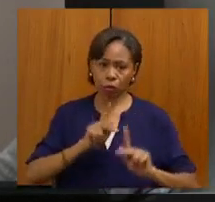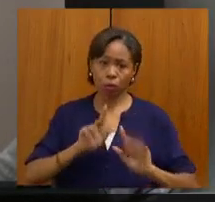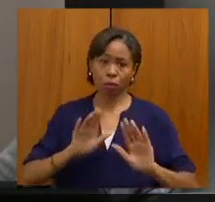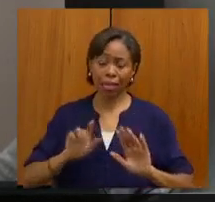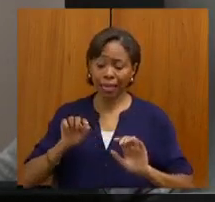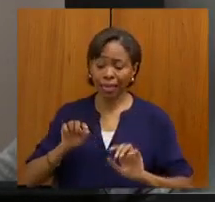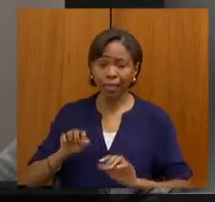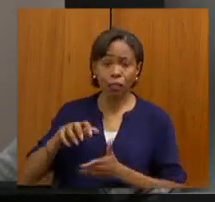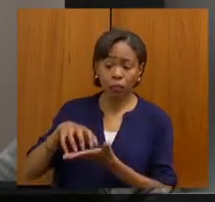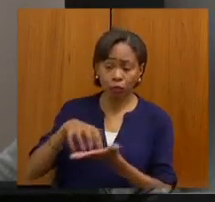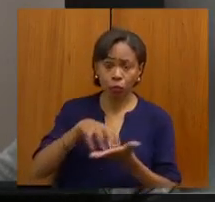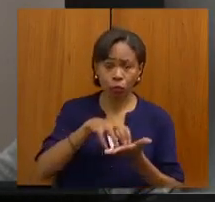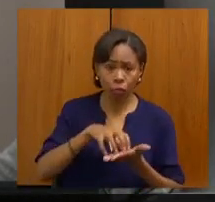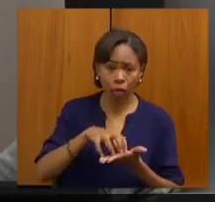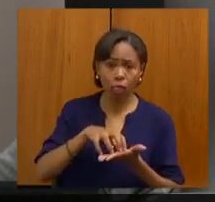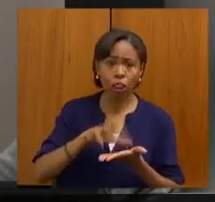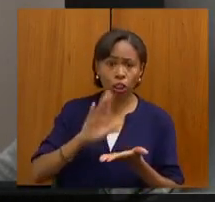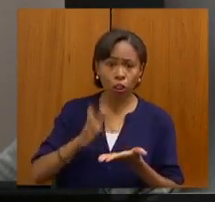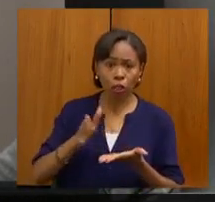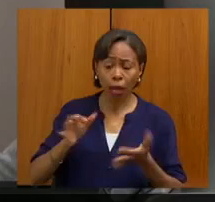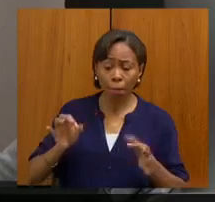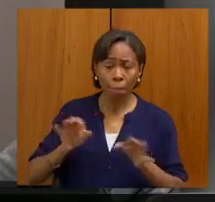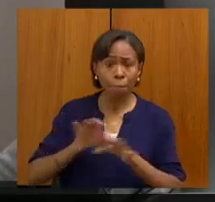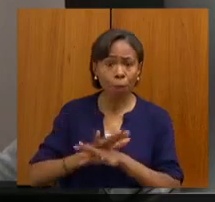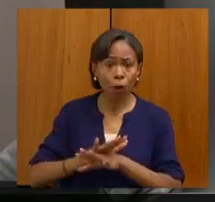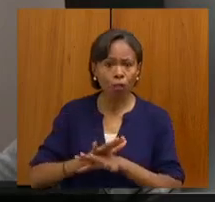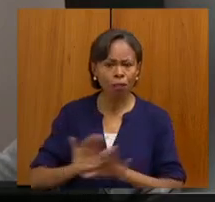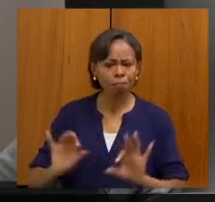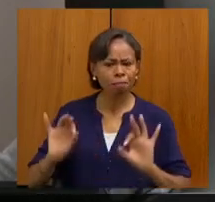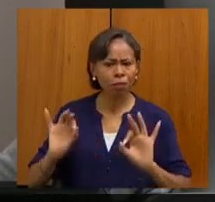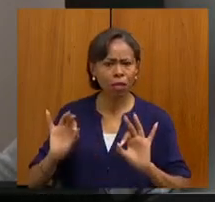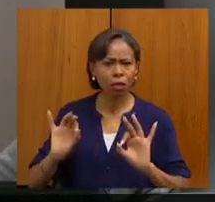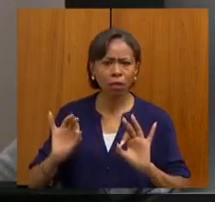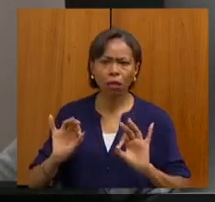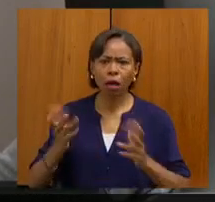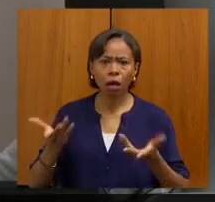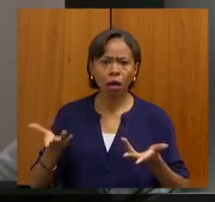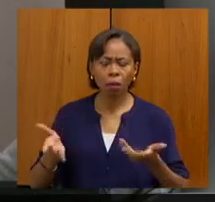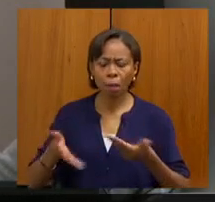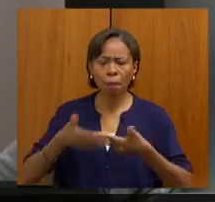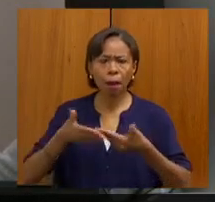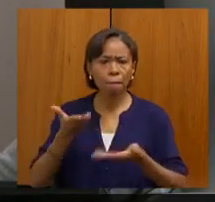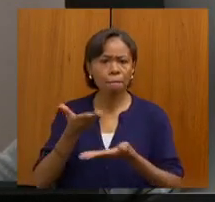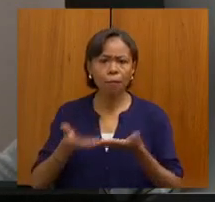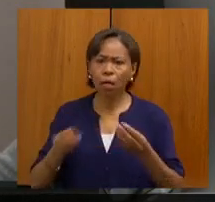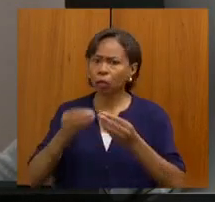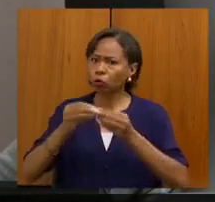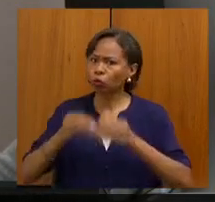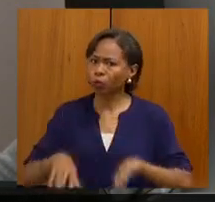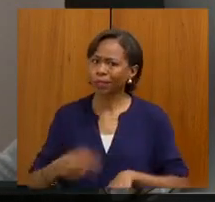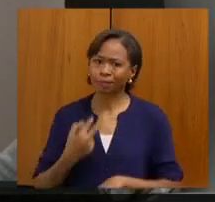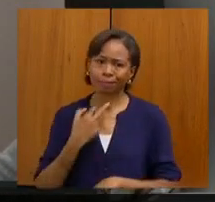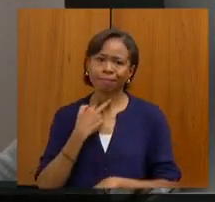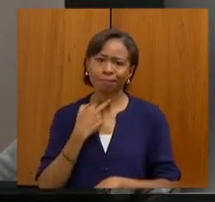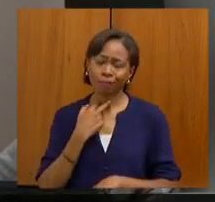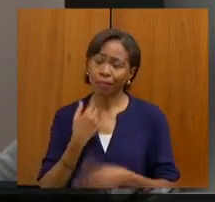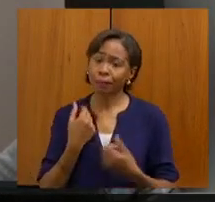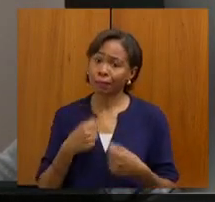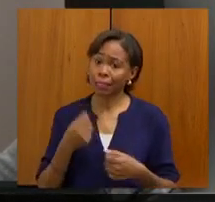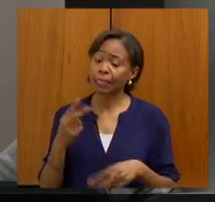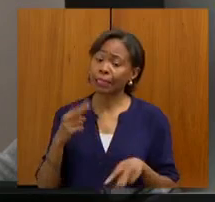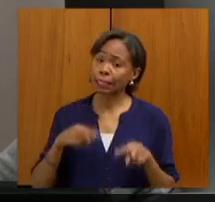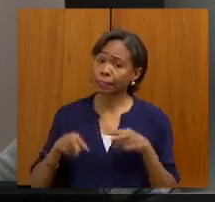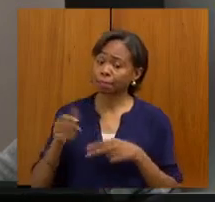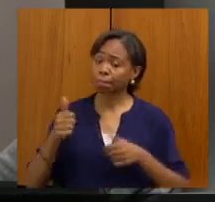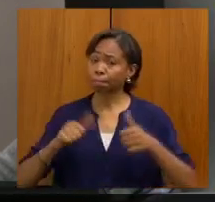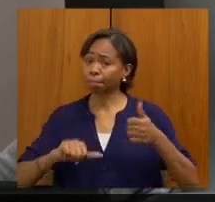que são de primeiríssima qualidade, não pode ir para o porão. Tem que fazer uma reavaliação dos pontos importantes e